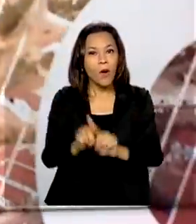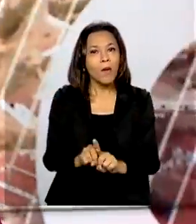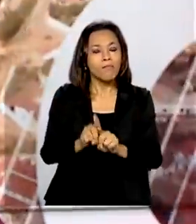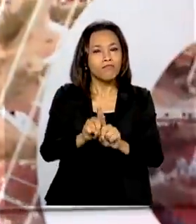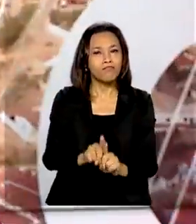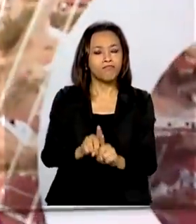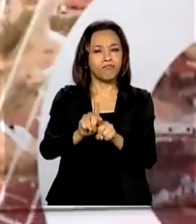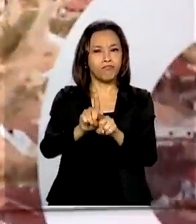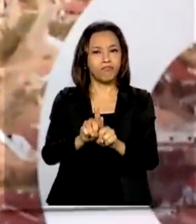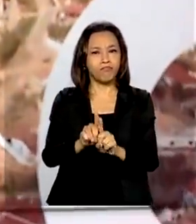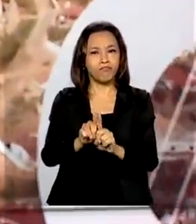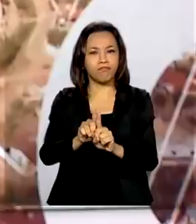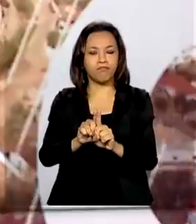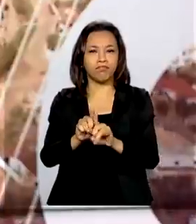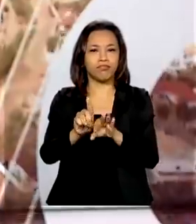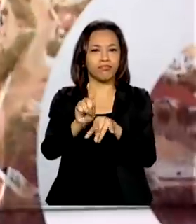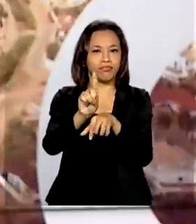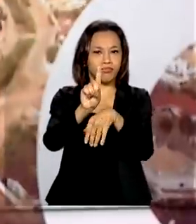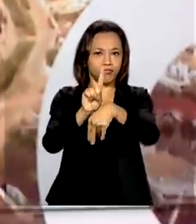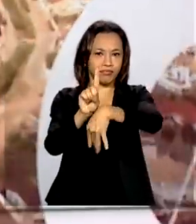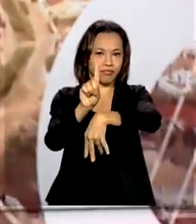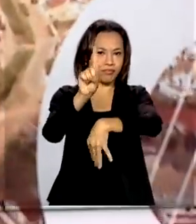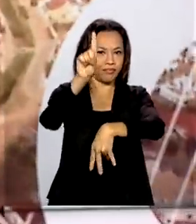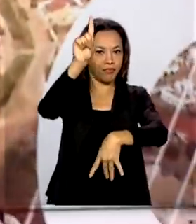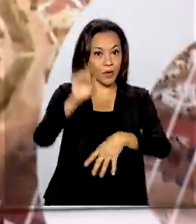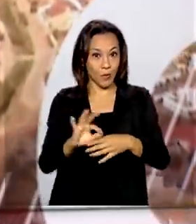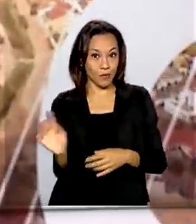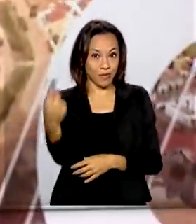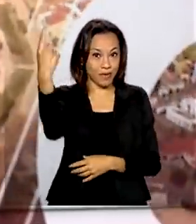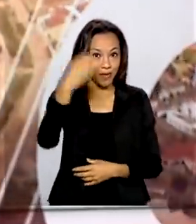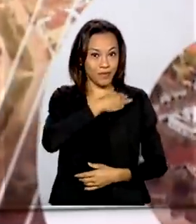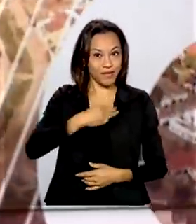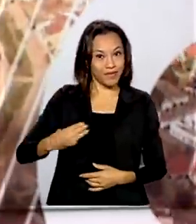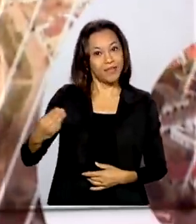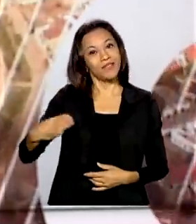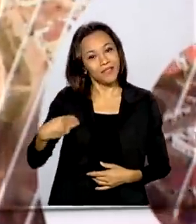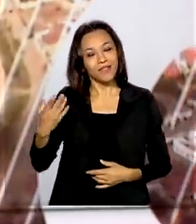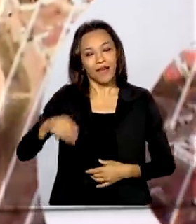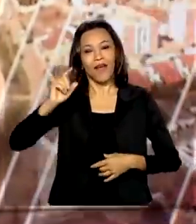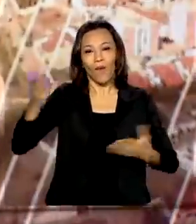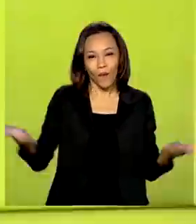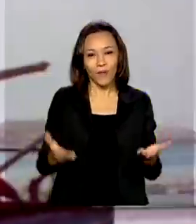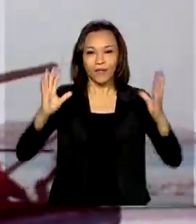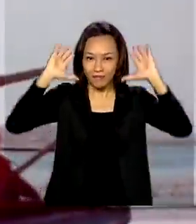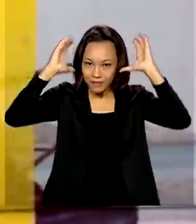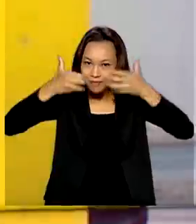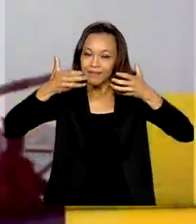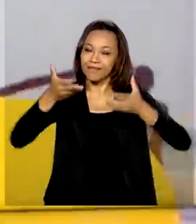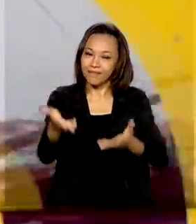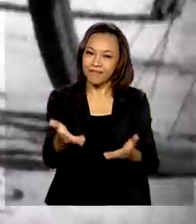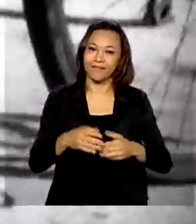primeiro astronauta brasileiro, Marcos Pontes, hoje ministro da Ciência, Tecnologia e Inovações.